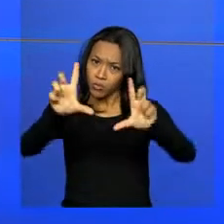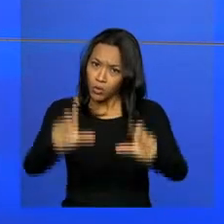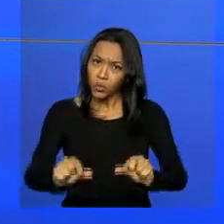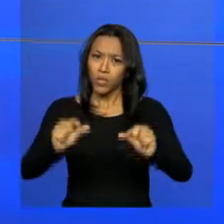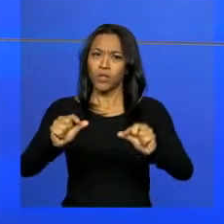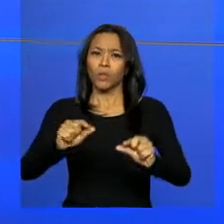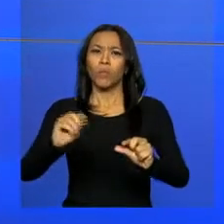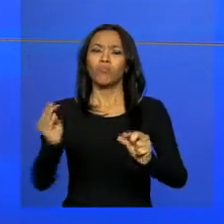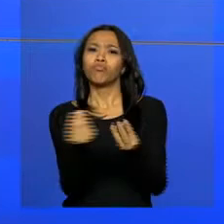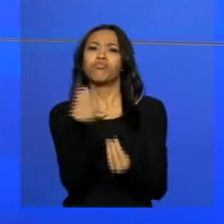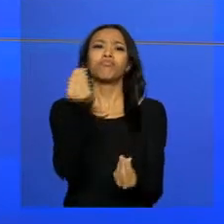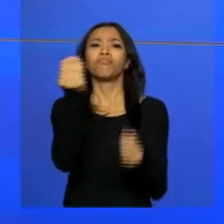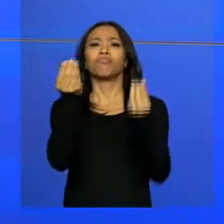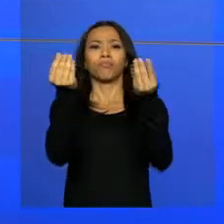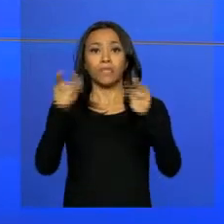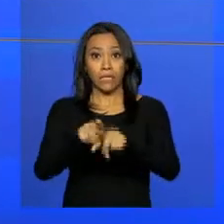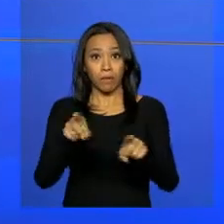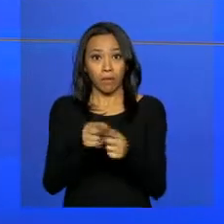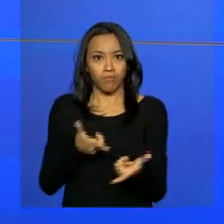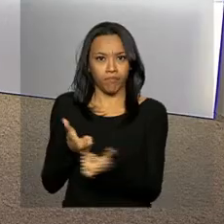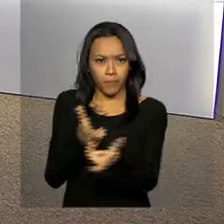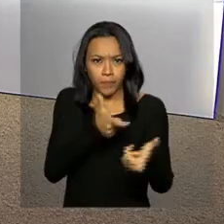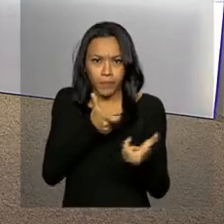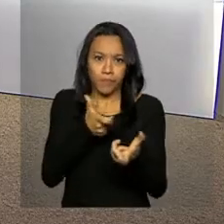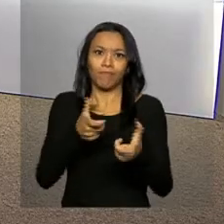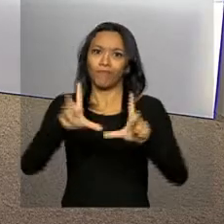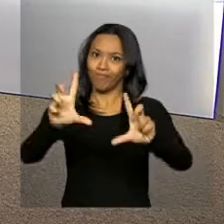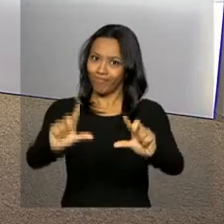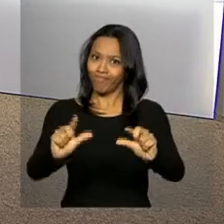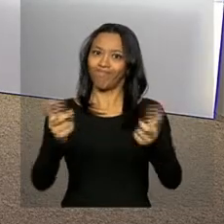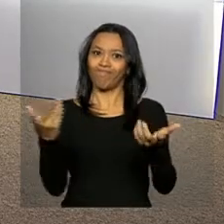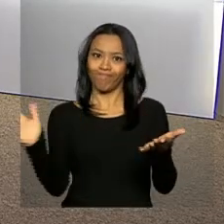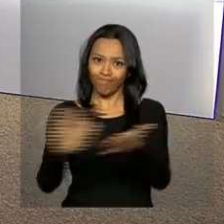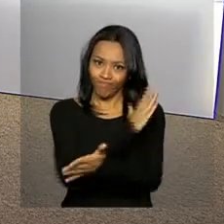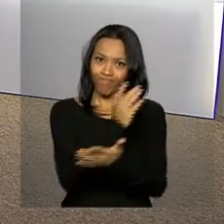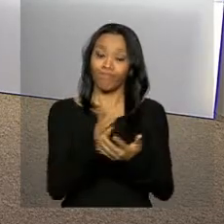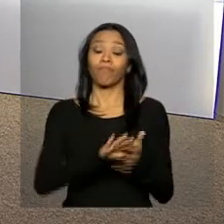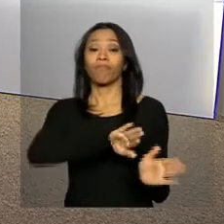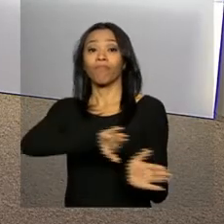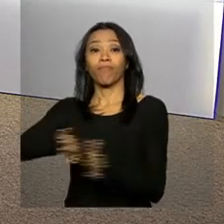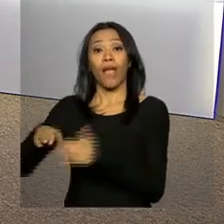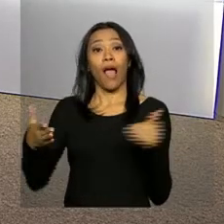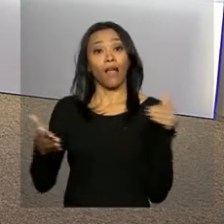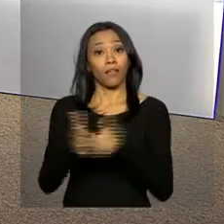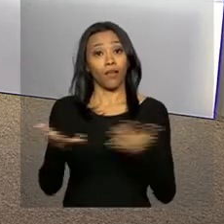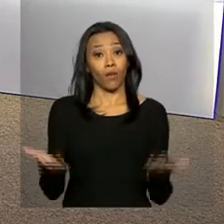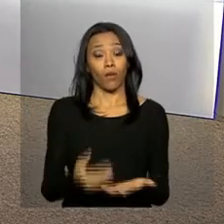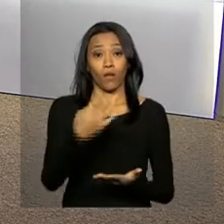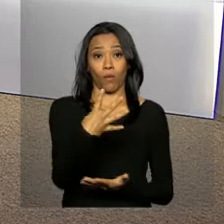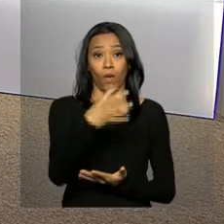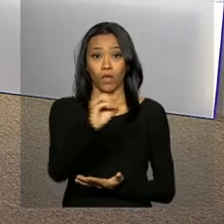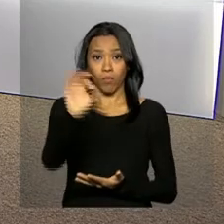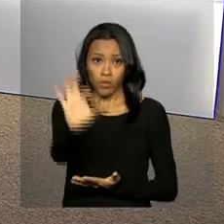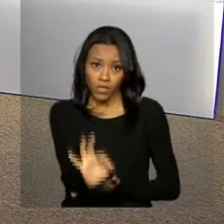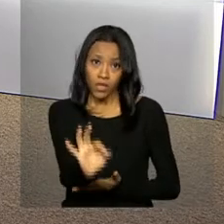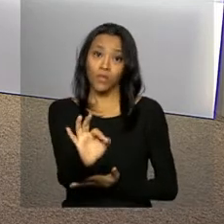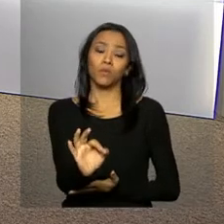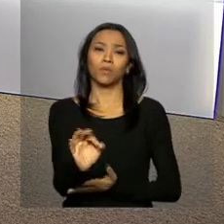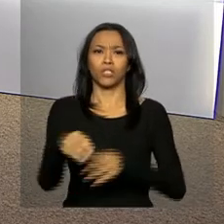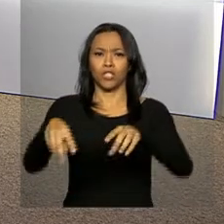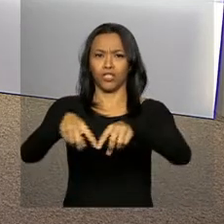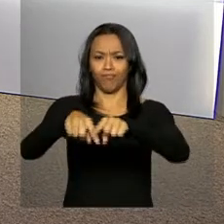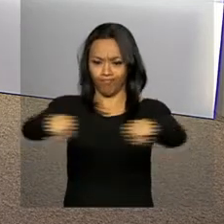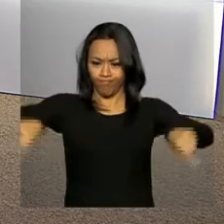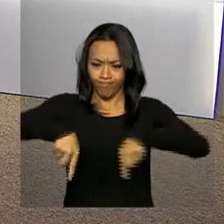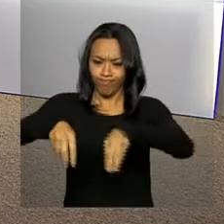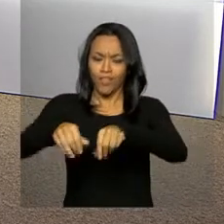projetos contra ações terroristas. Até agora, mais de 40% dos imóveis de todo o Brasil